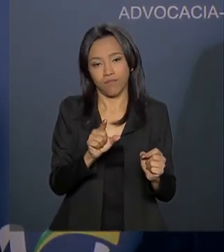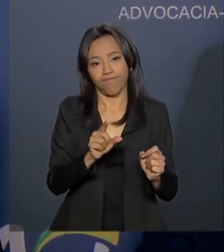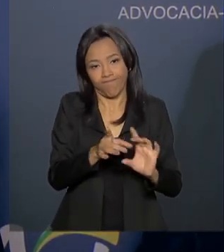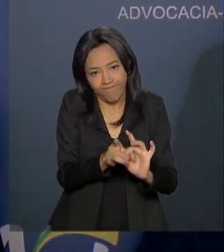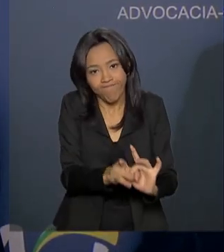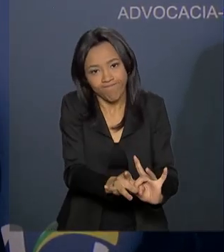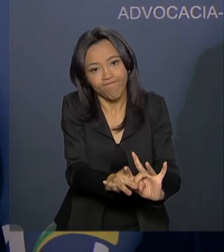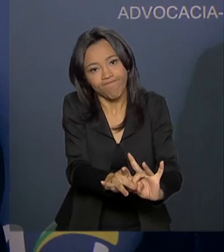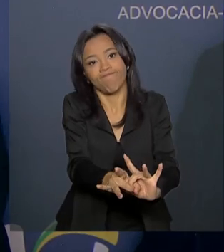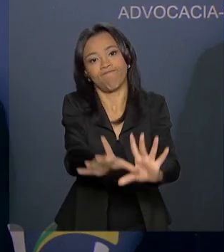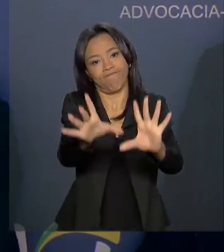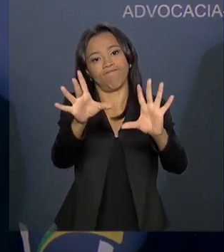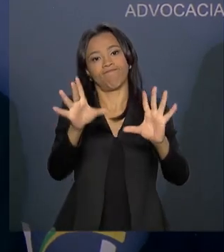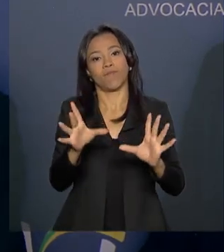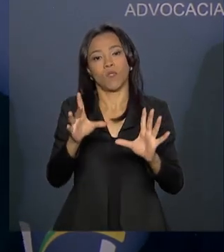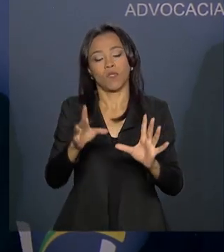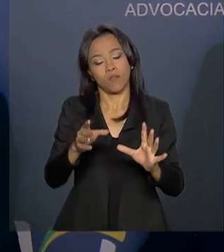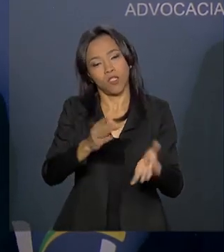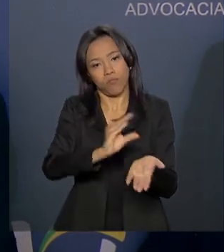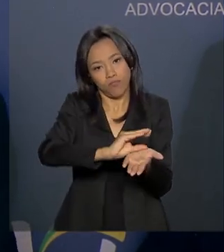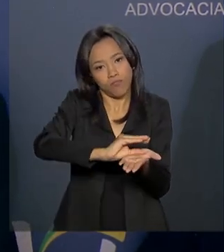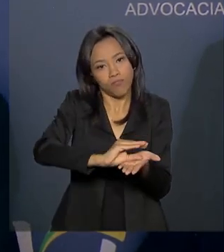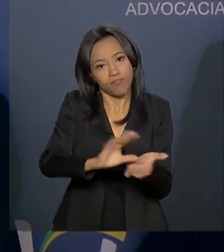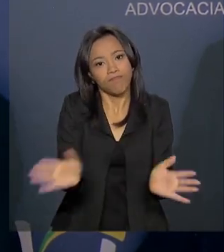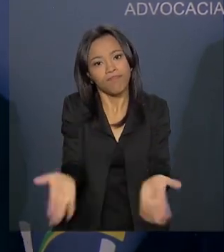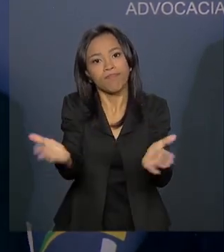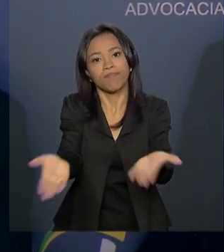permitam o investimento no país ao longo desses anos.